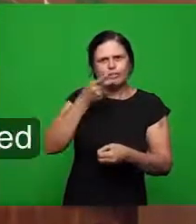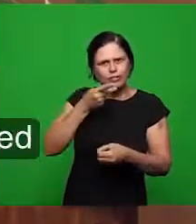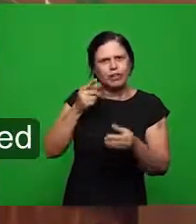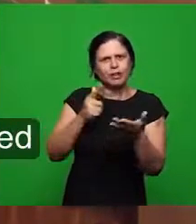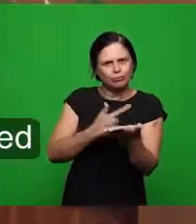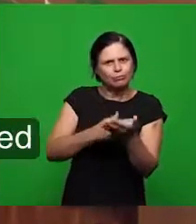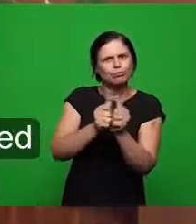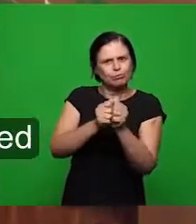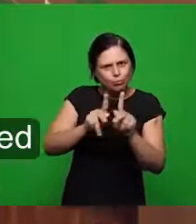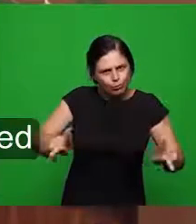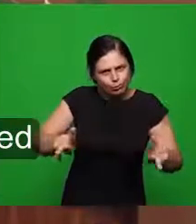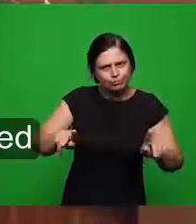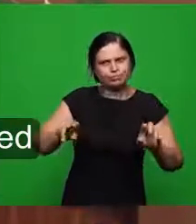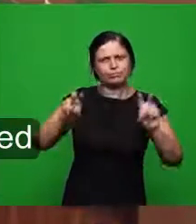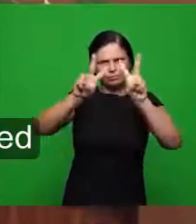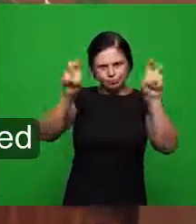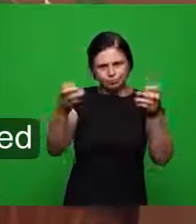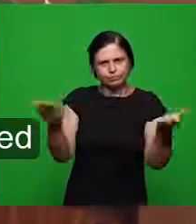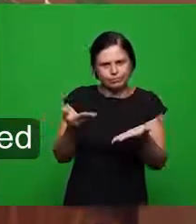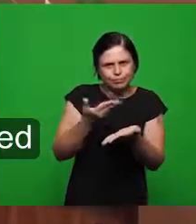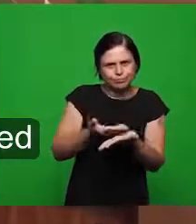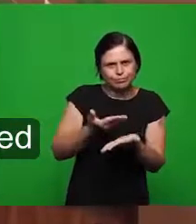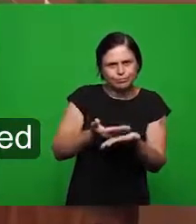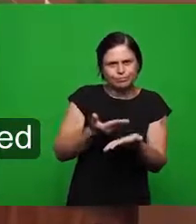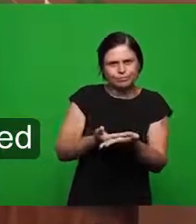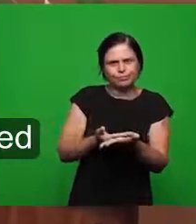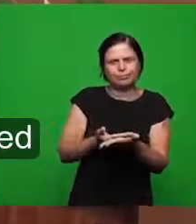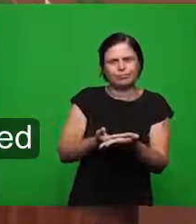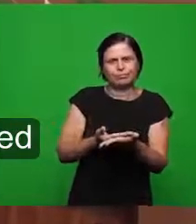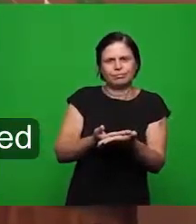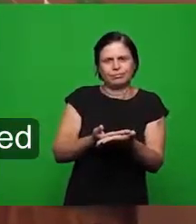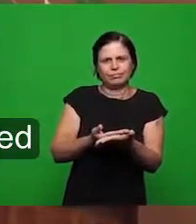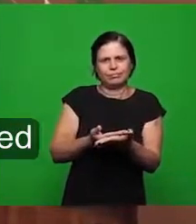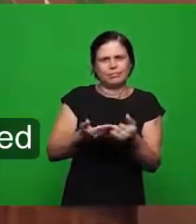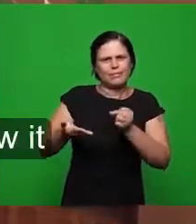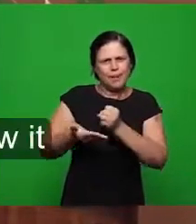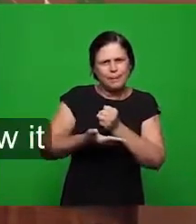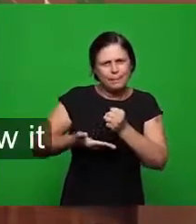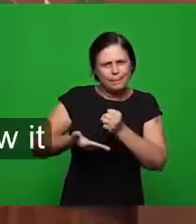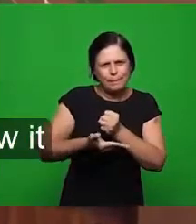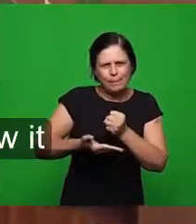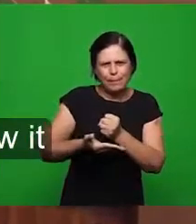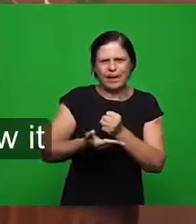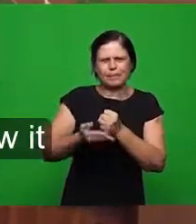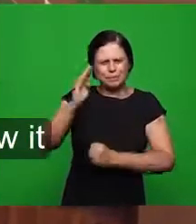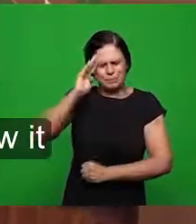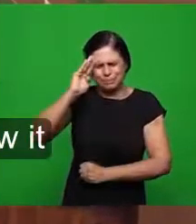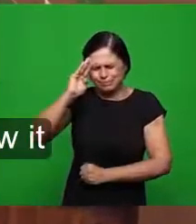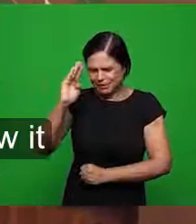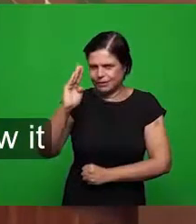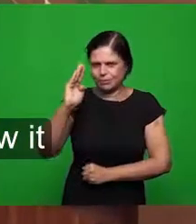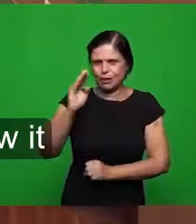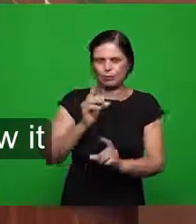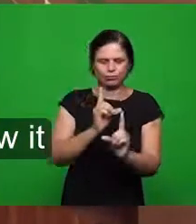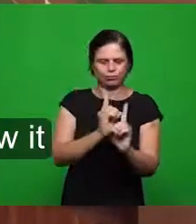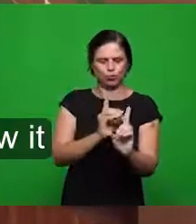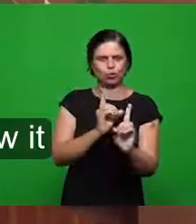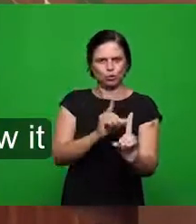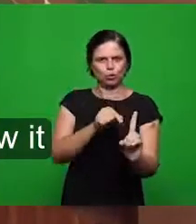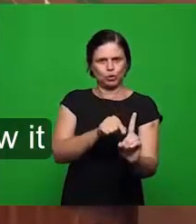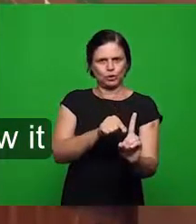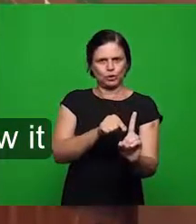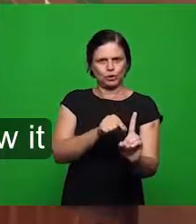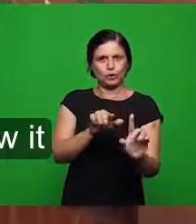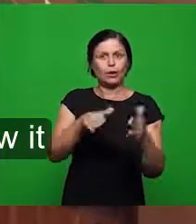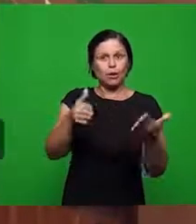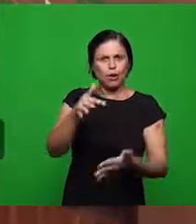e o assunto que será abordado terá como base como fundamento a doutrina da